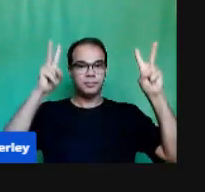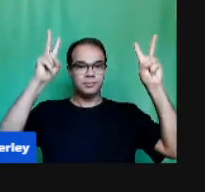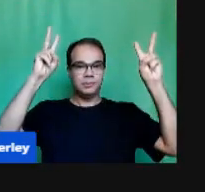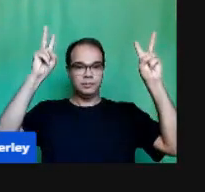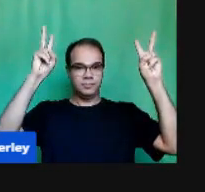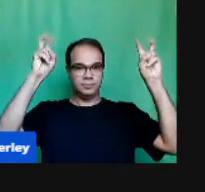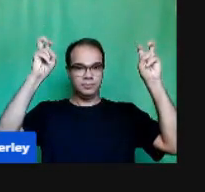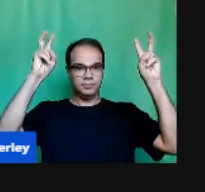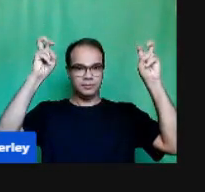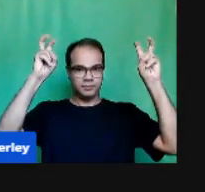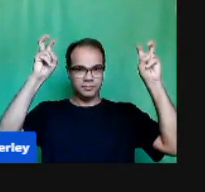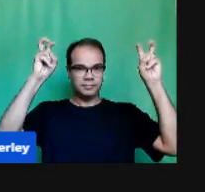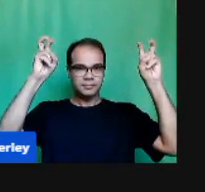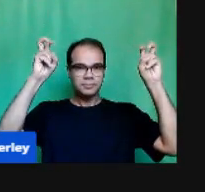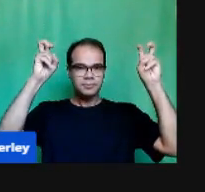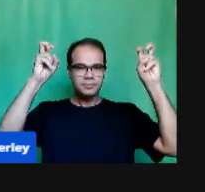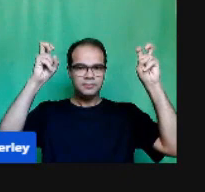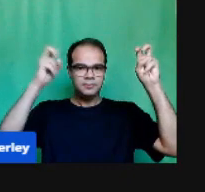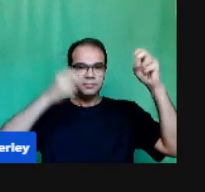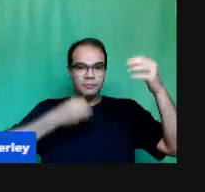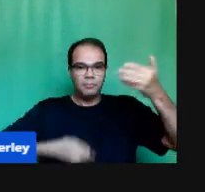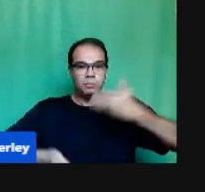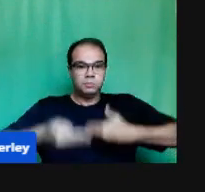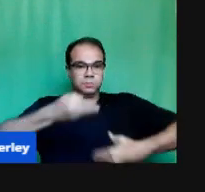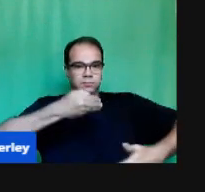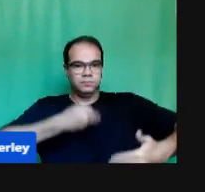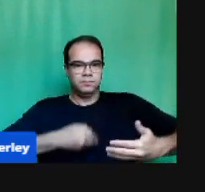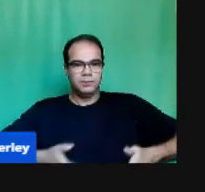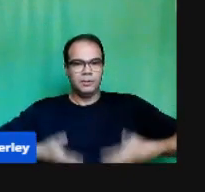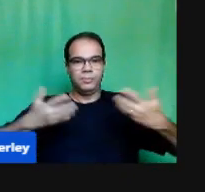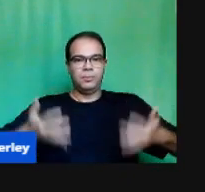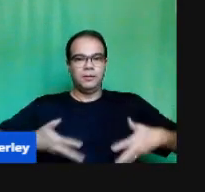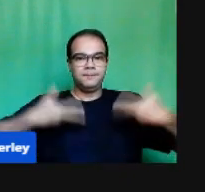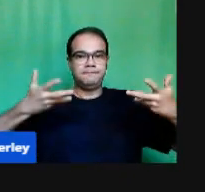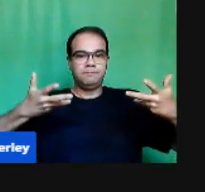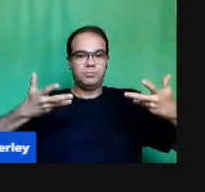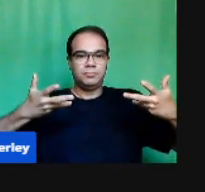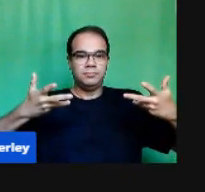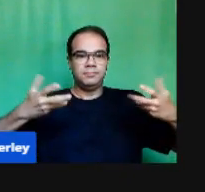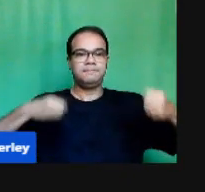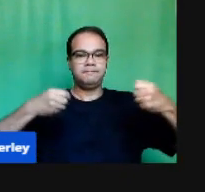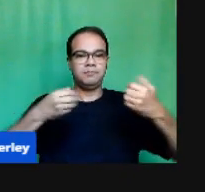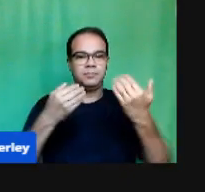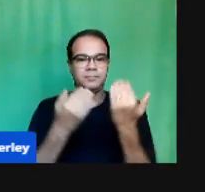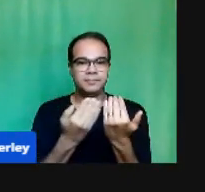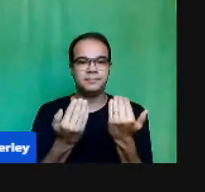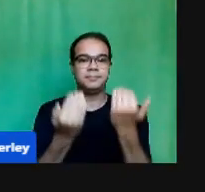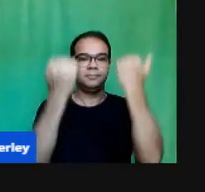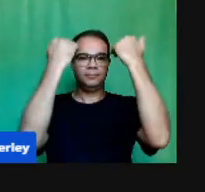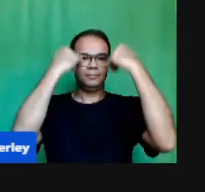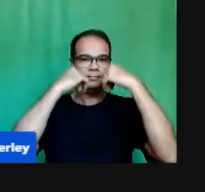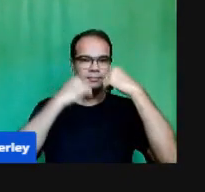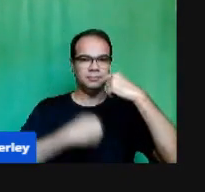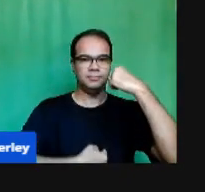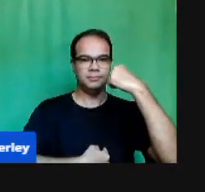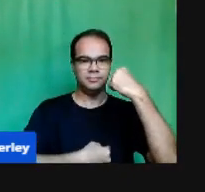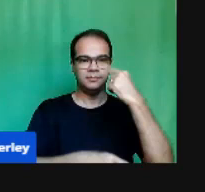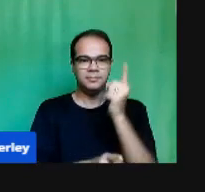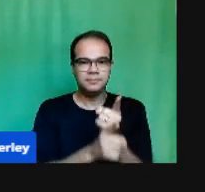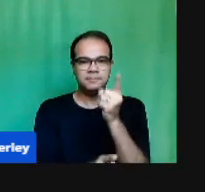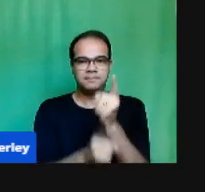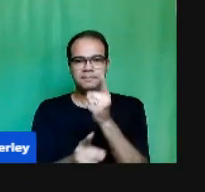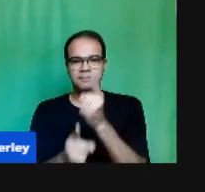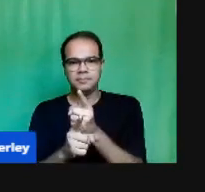a porta que se abre por dentro Mário Sérgio Cortella Só podemos alcançar o